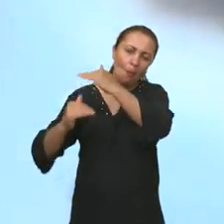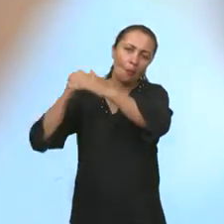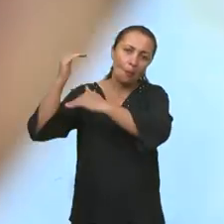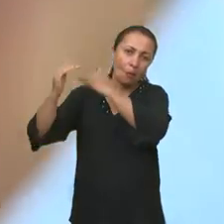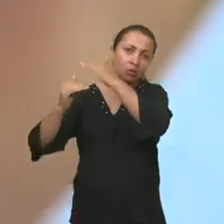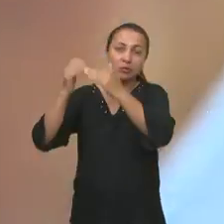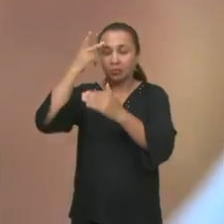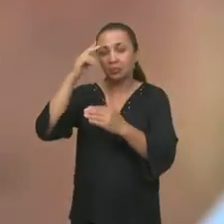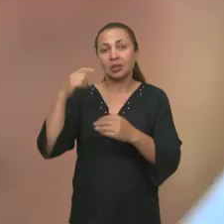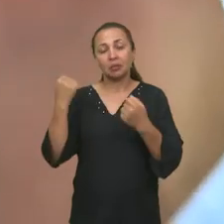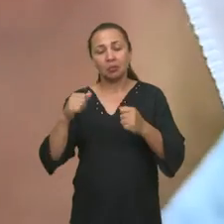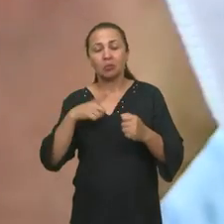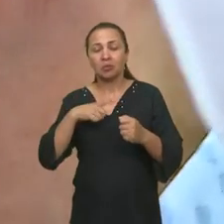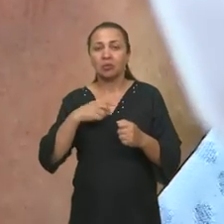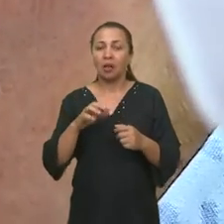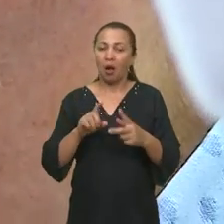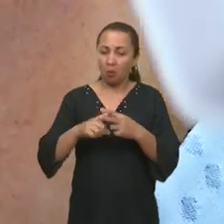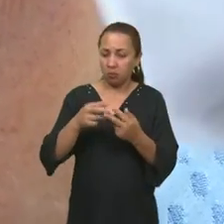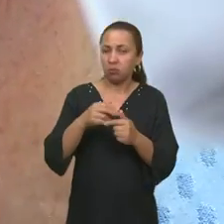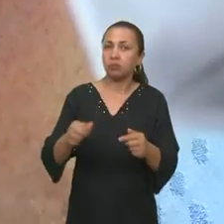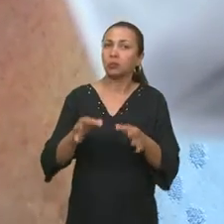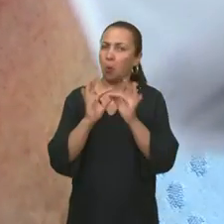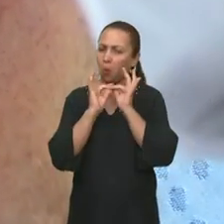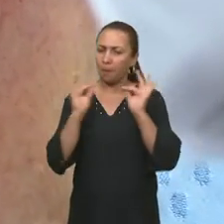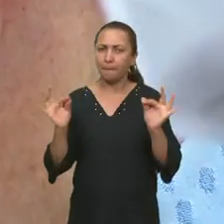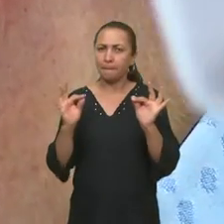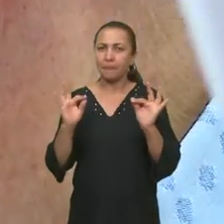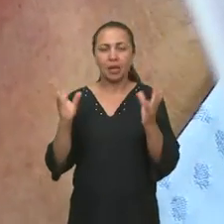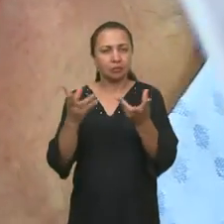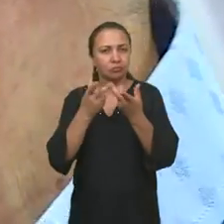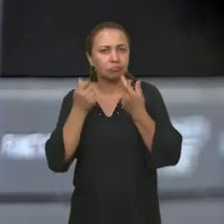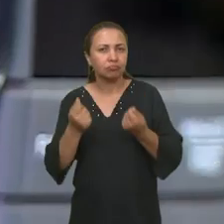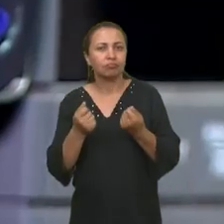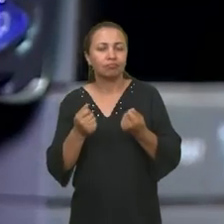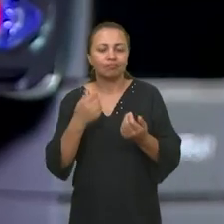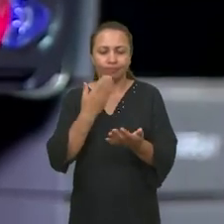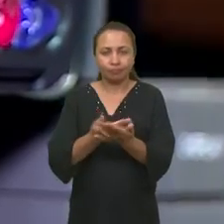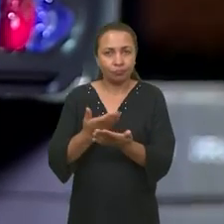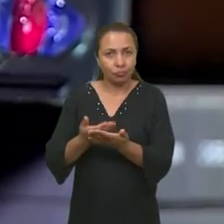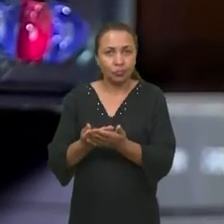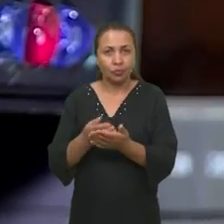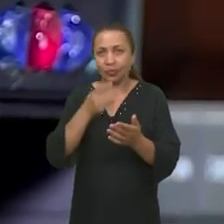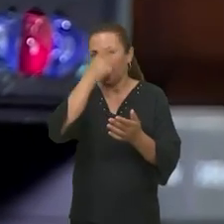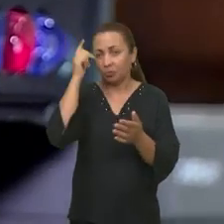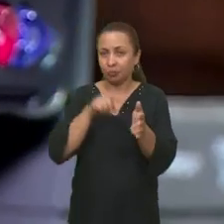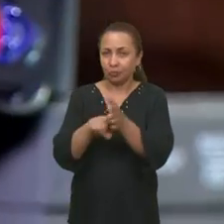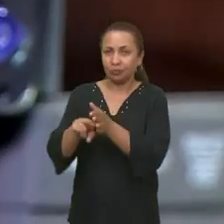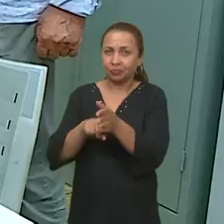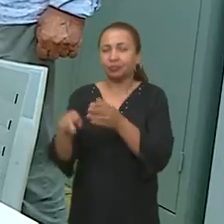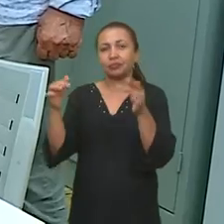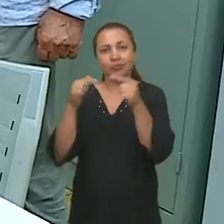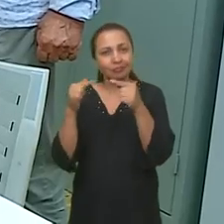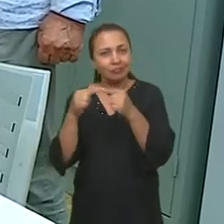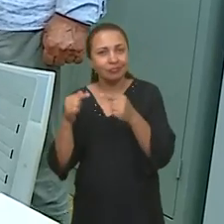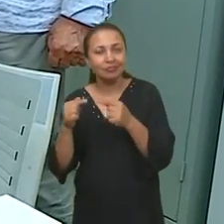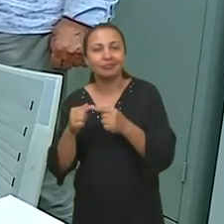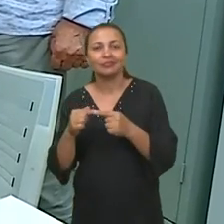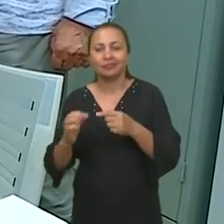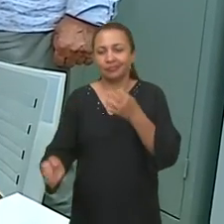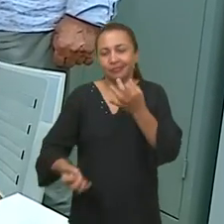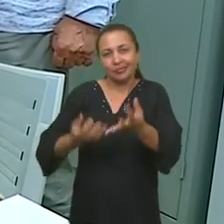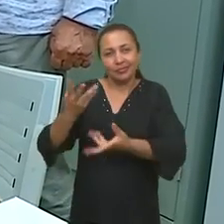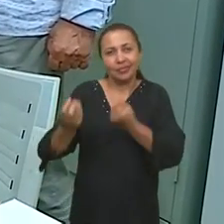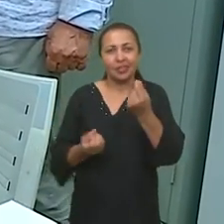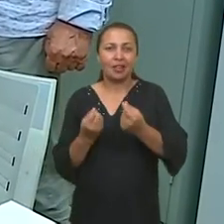para que a gente possa adquirir um produto de excelência, com propriedades melhoradas. Os estudos dos pesquisadores foram aplicados na